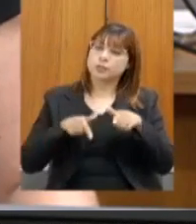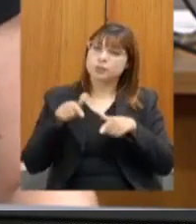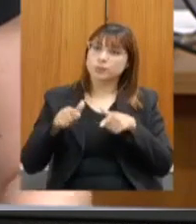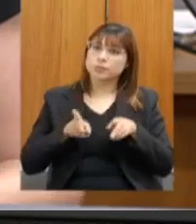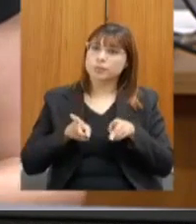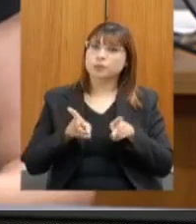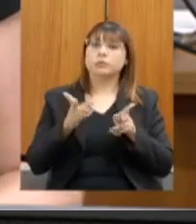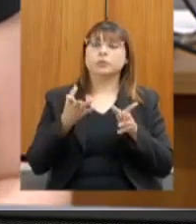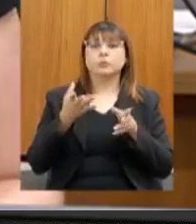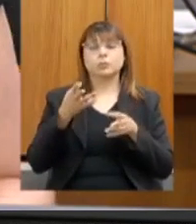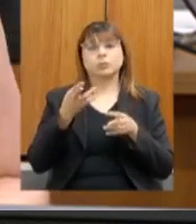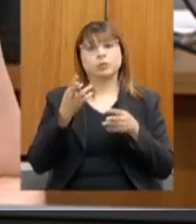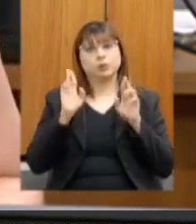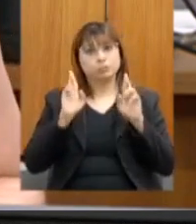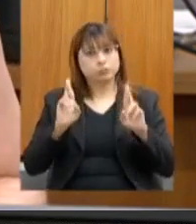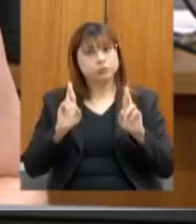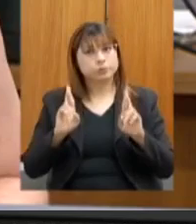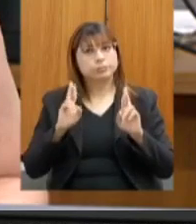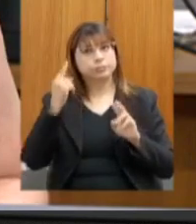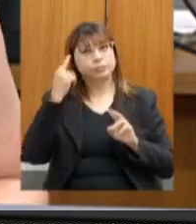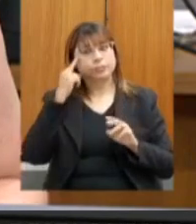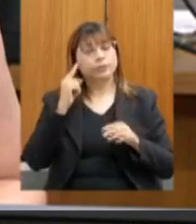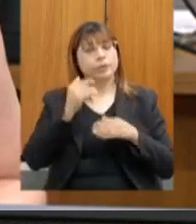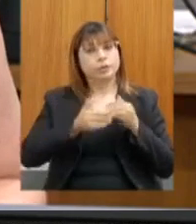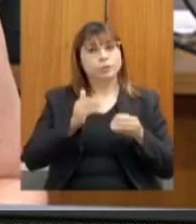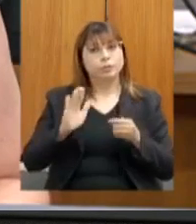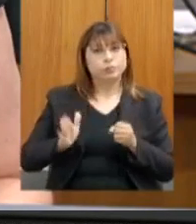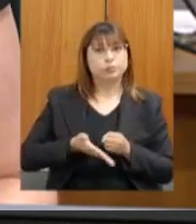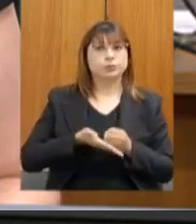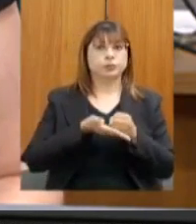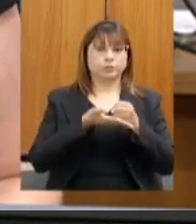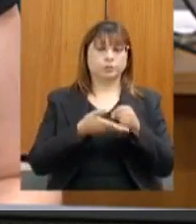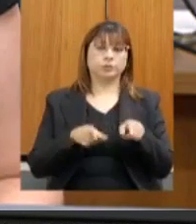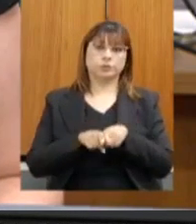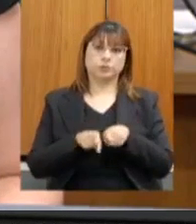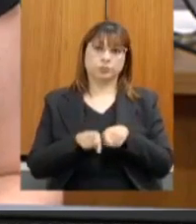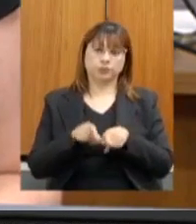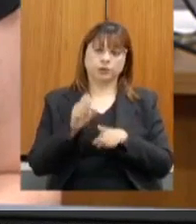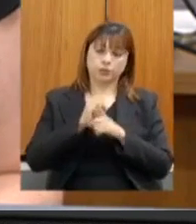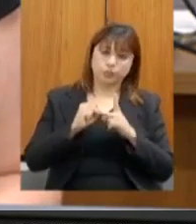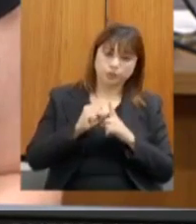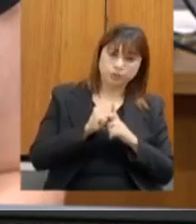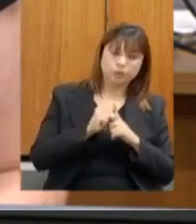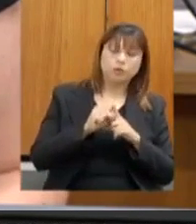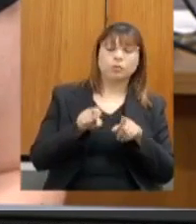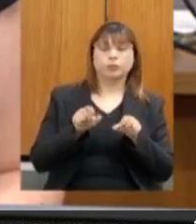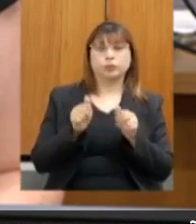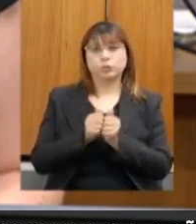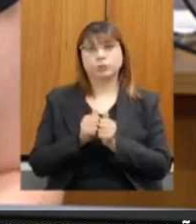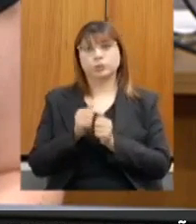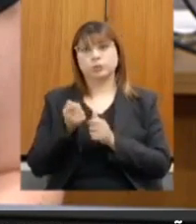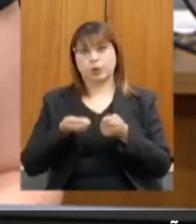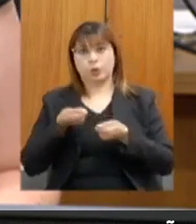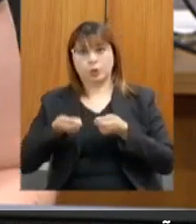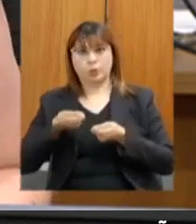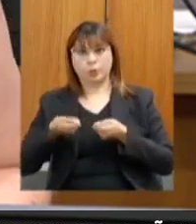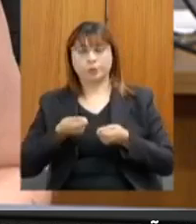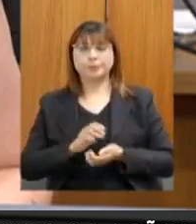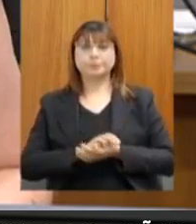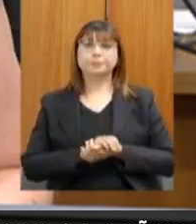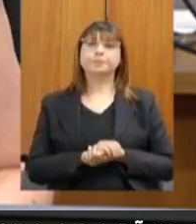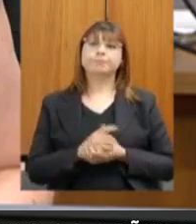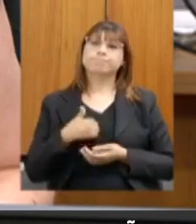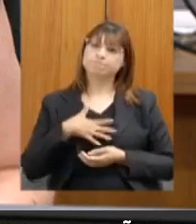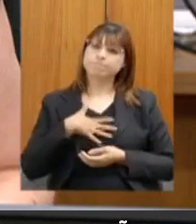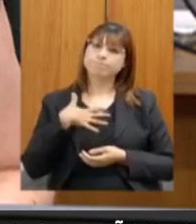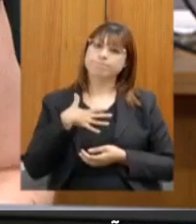possível, pensando nesse desenvolvimento sustentável que envolve também o social e o econômico. E aí eu fico muito satisfeita